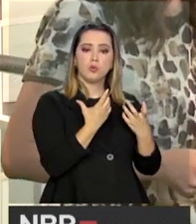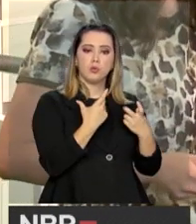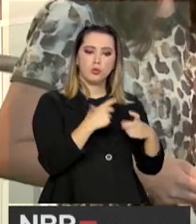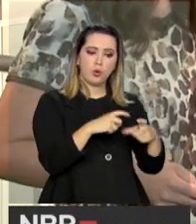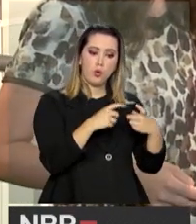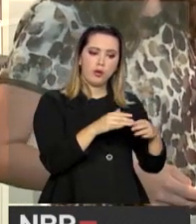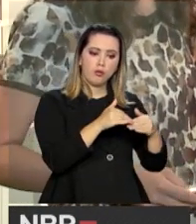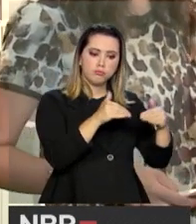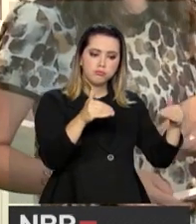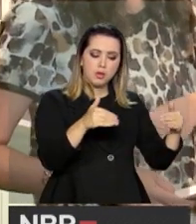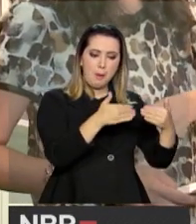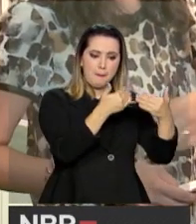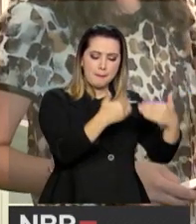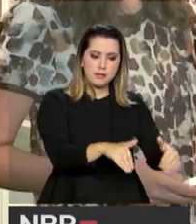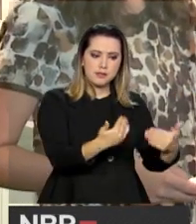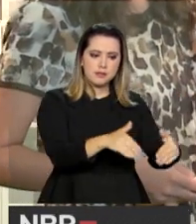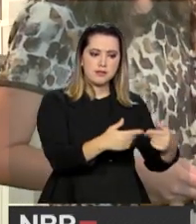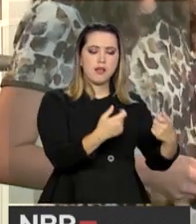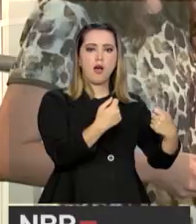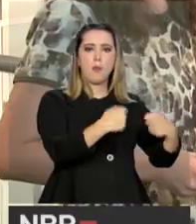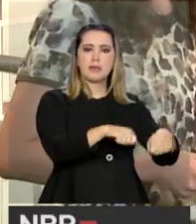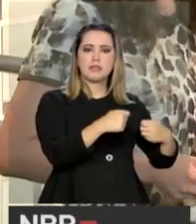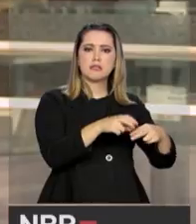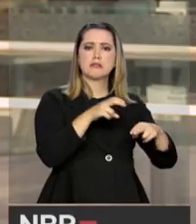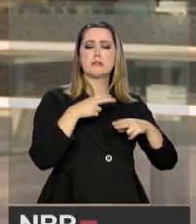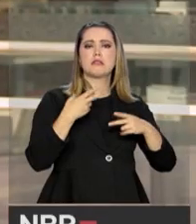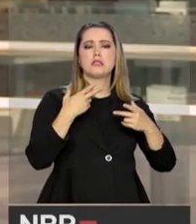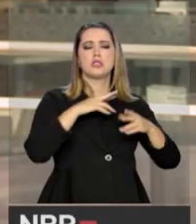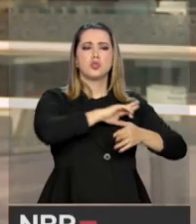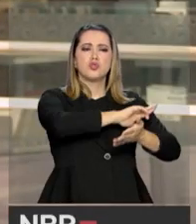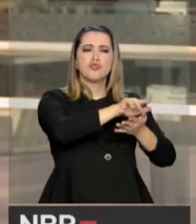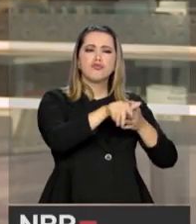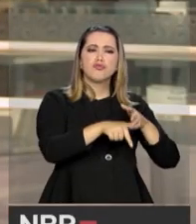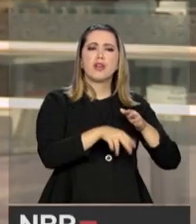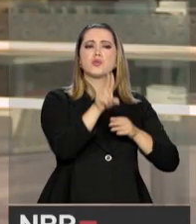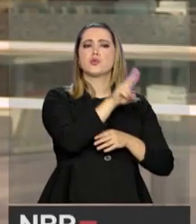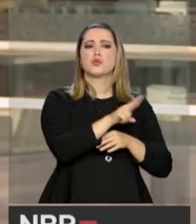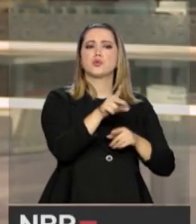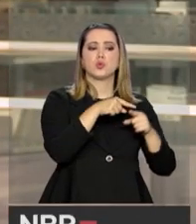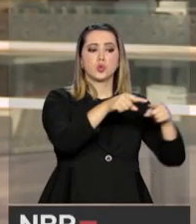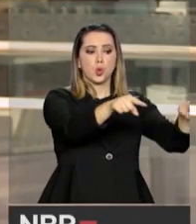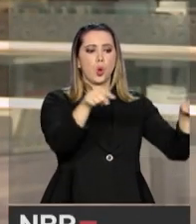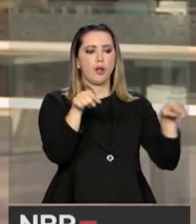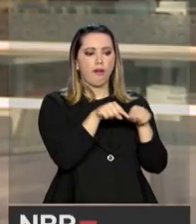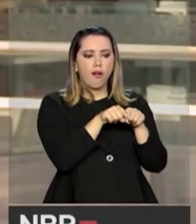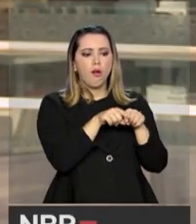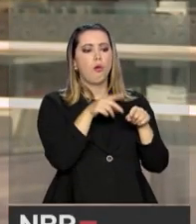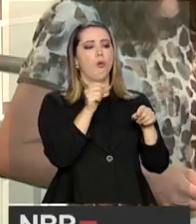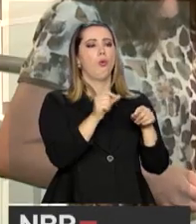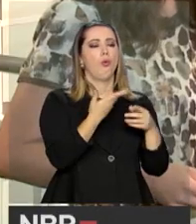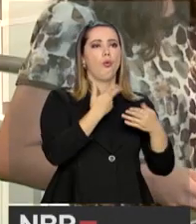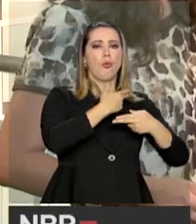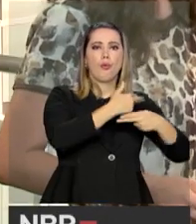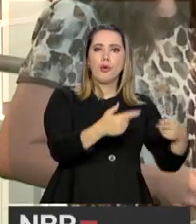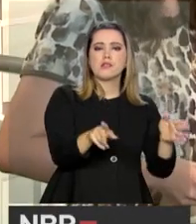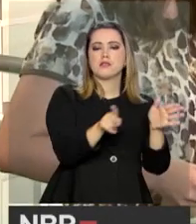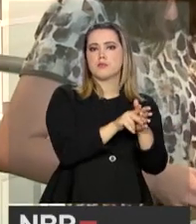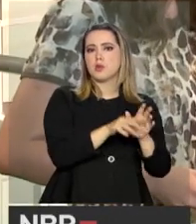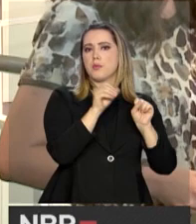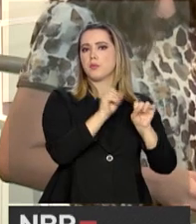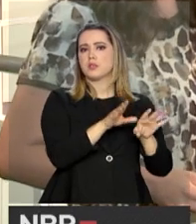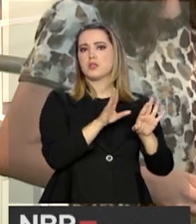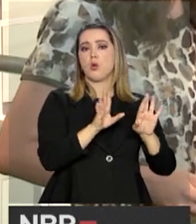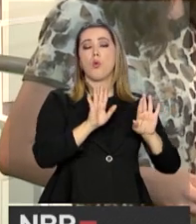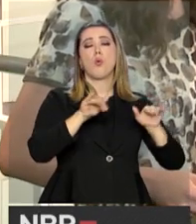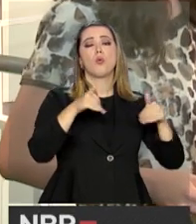presencial precisa ali investir em muitos recursos humanos, salas de aula, equipamentos? Qual a diferença de